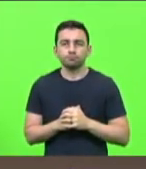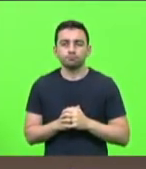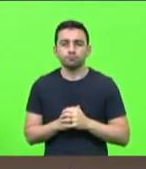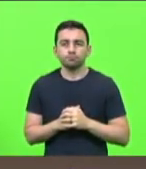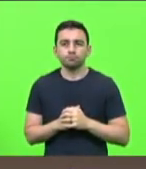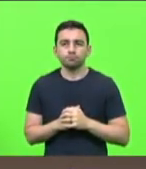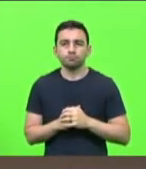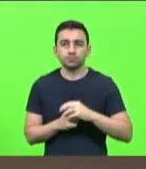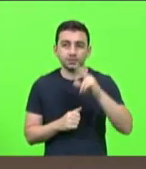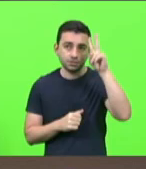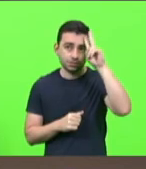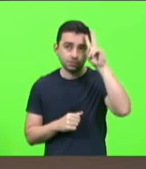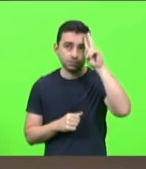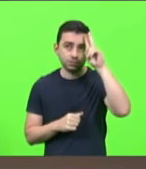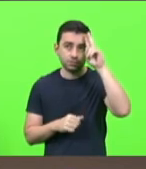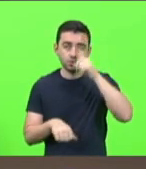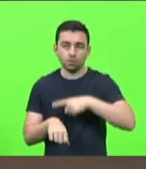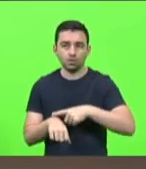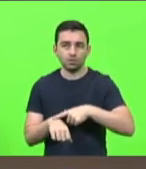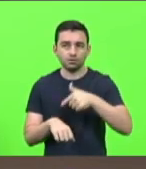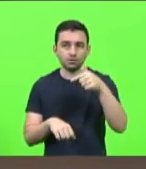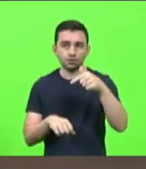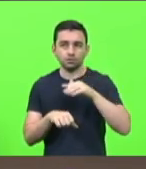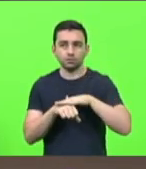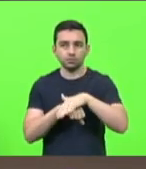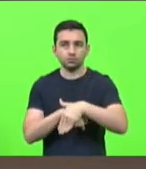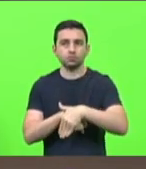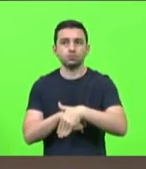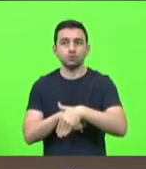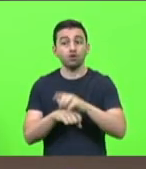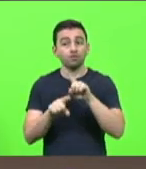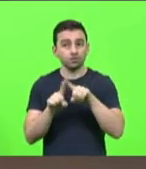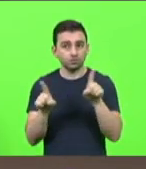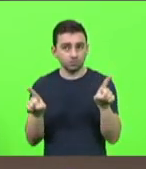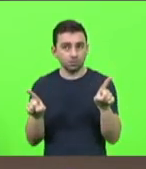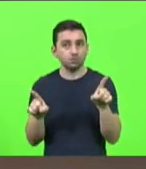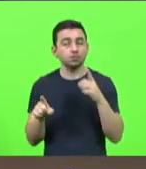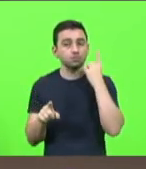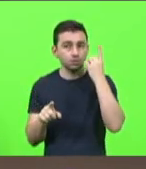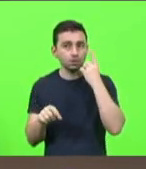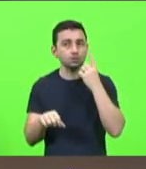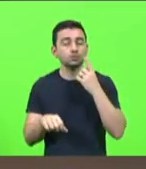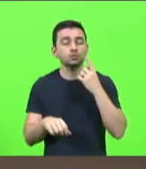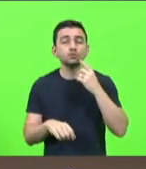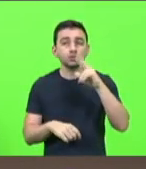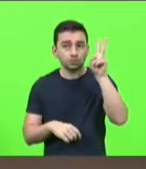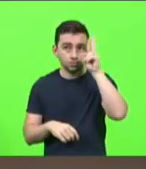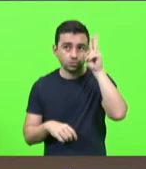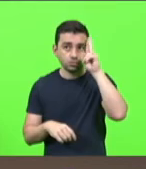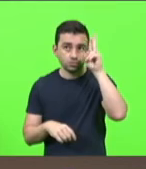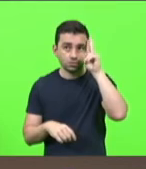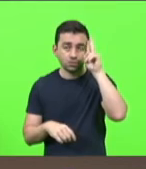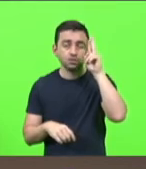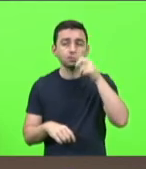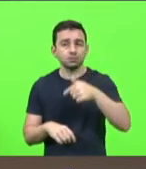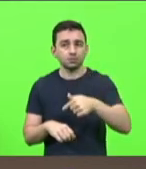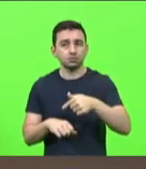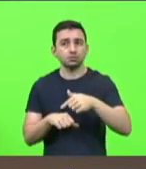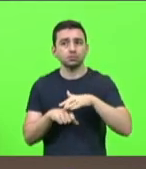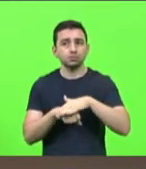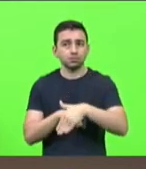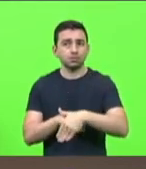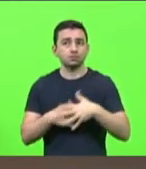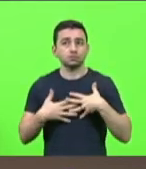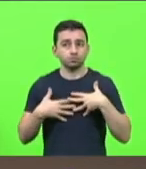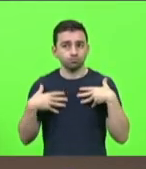segunda-feira às 19 horas atenção senhores deputados segunda-feira às 19 horas nós teremos aqui a sessão solene